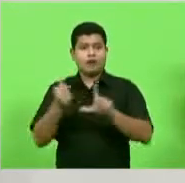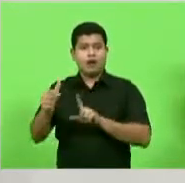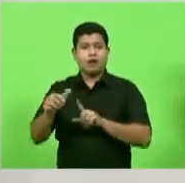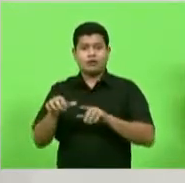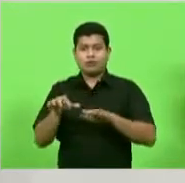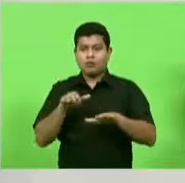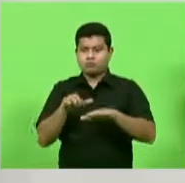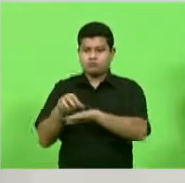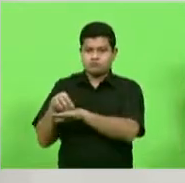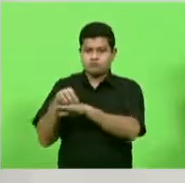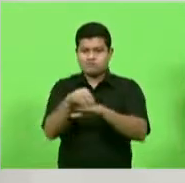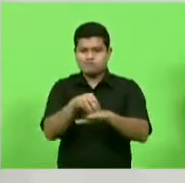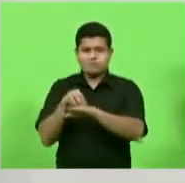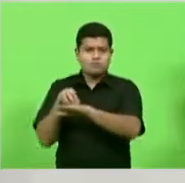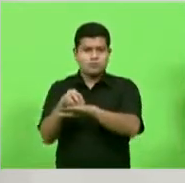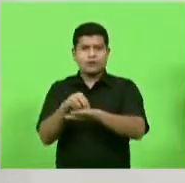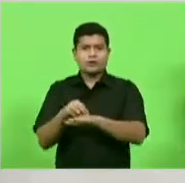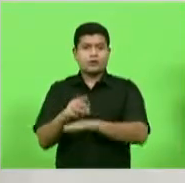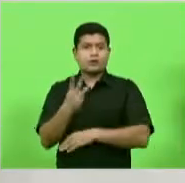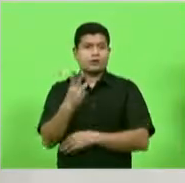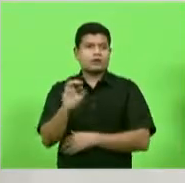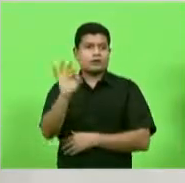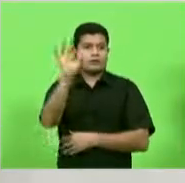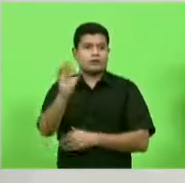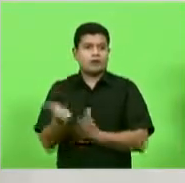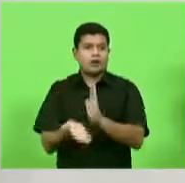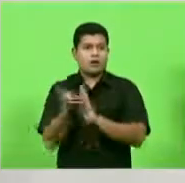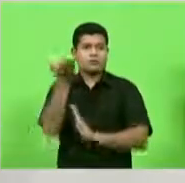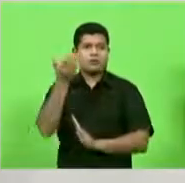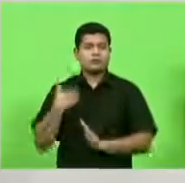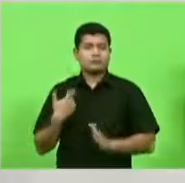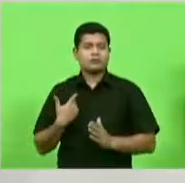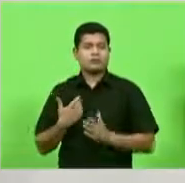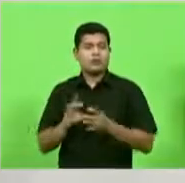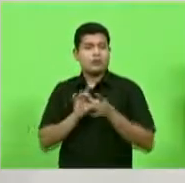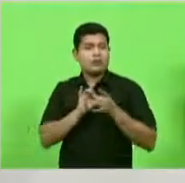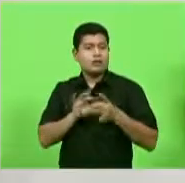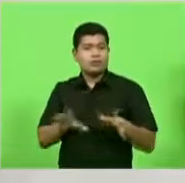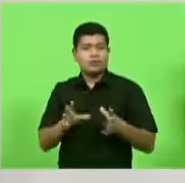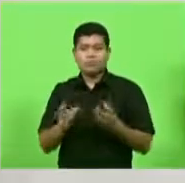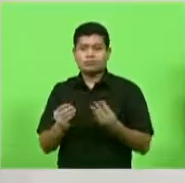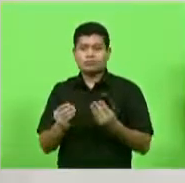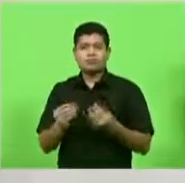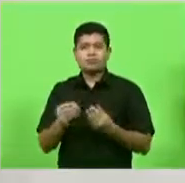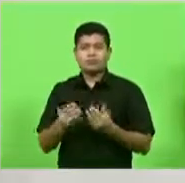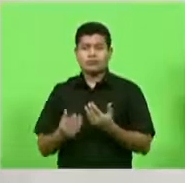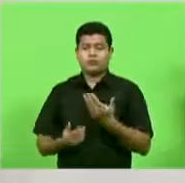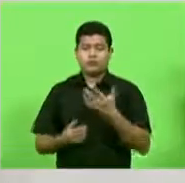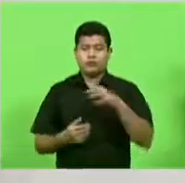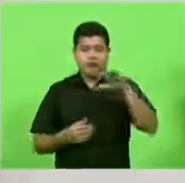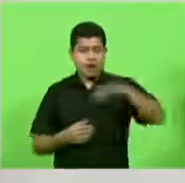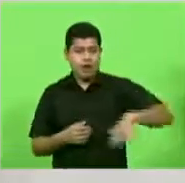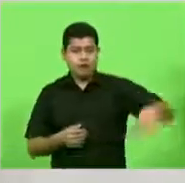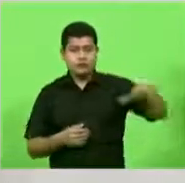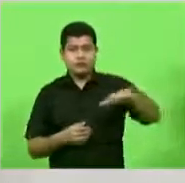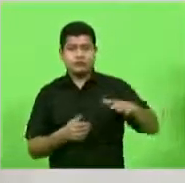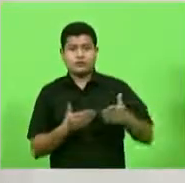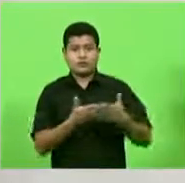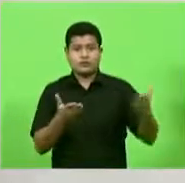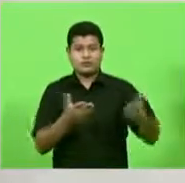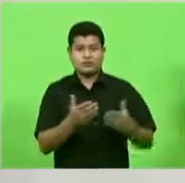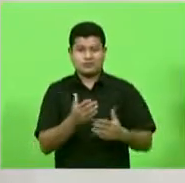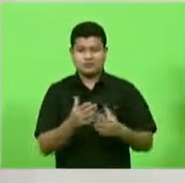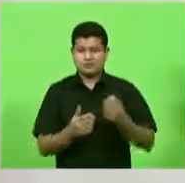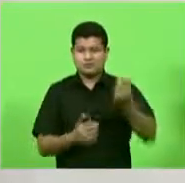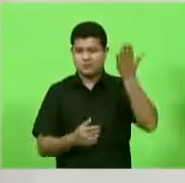movimentação de cargas ali em 30%, desafogando completamente o eixo em frente àquele trevo